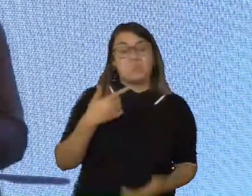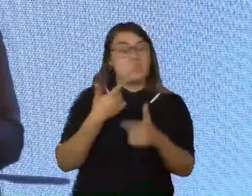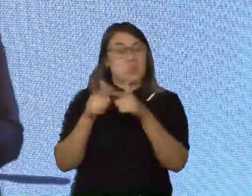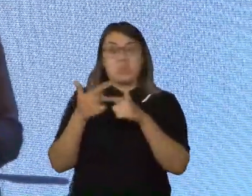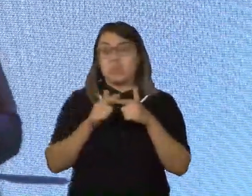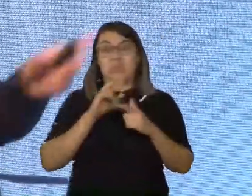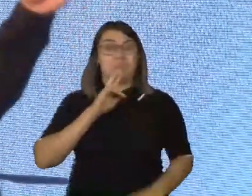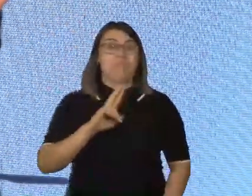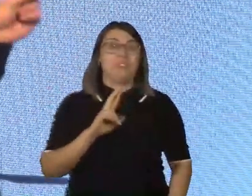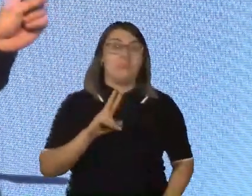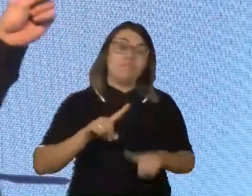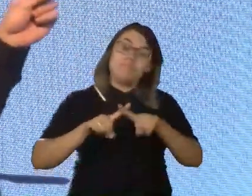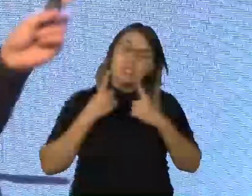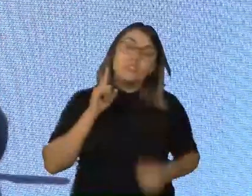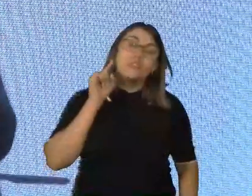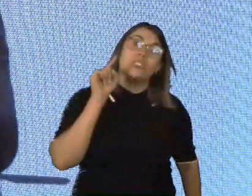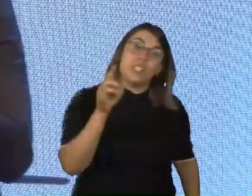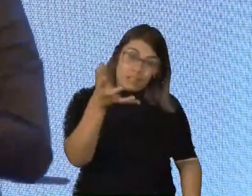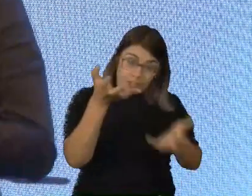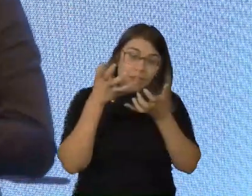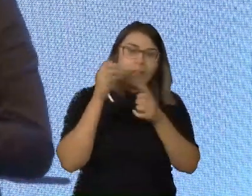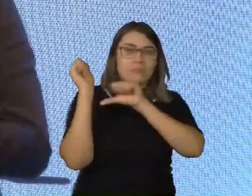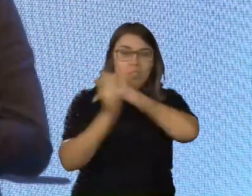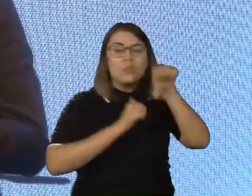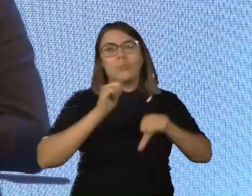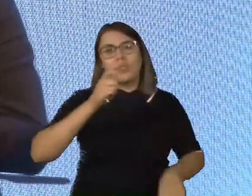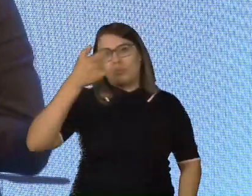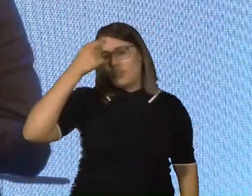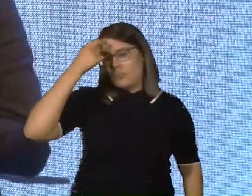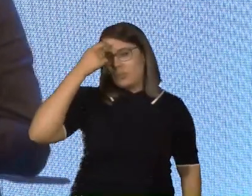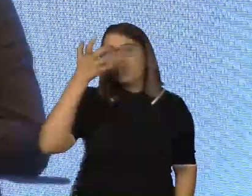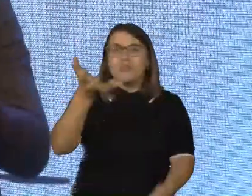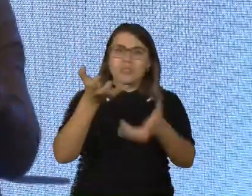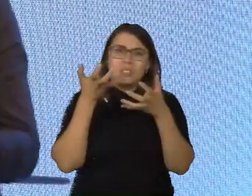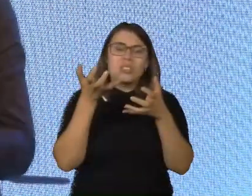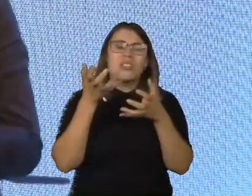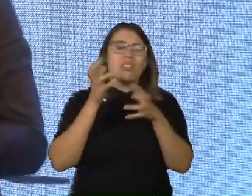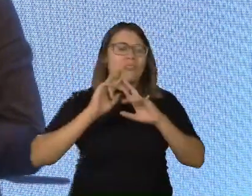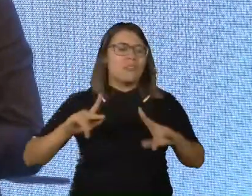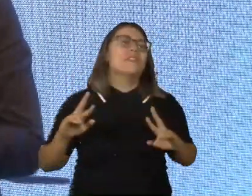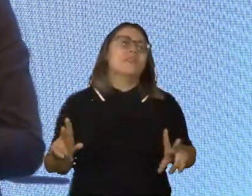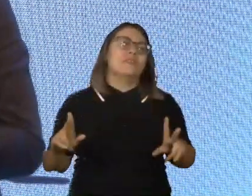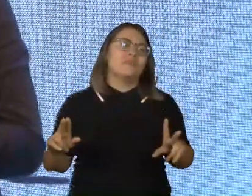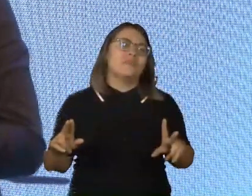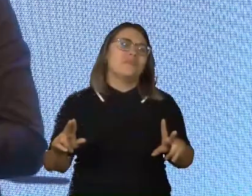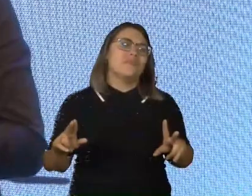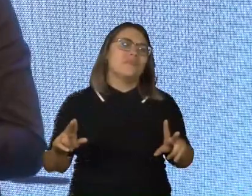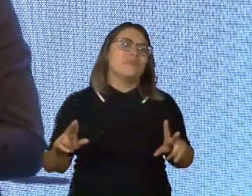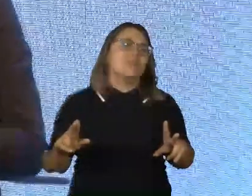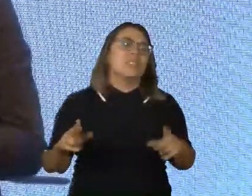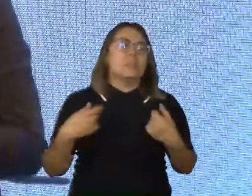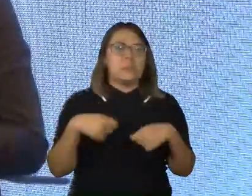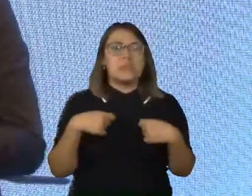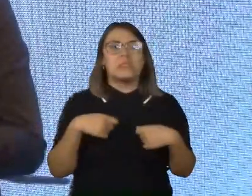O que importa é se você quer mudar a sua mente. Se você quer ter uma mente diversa, não preconceituosa, nem